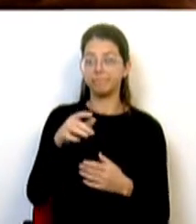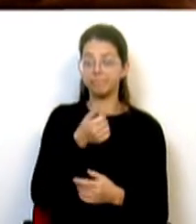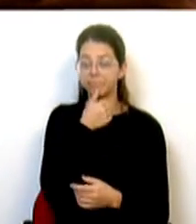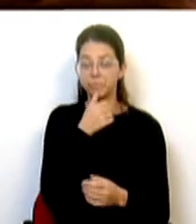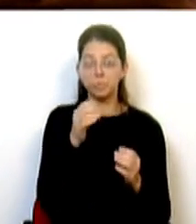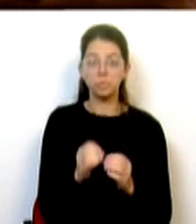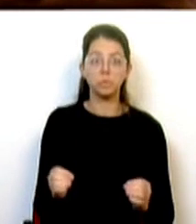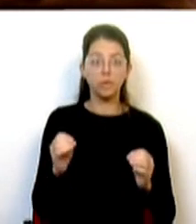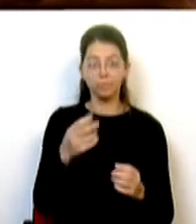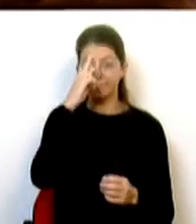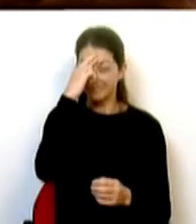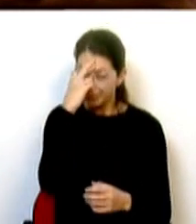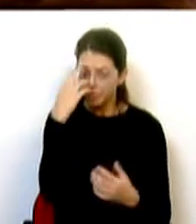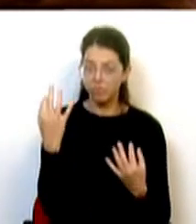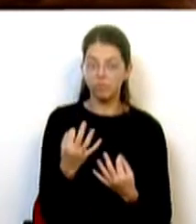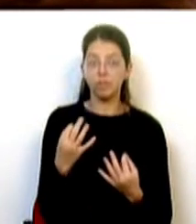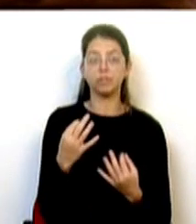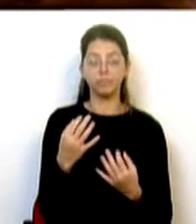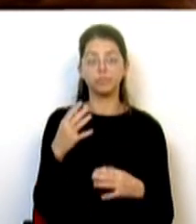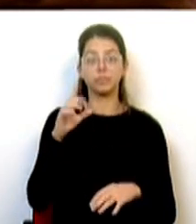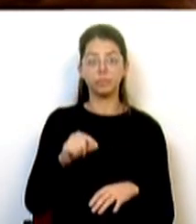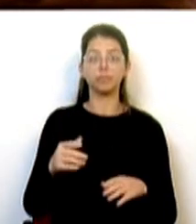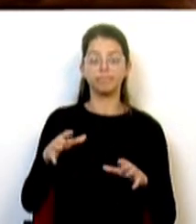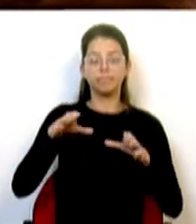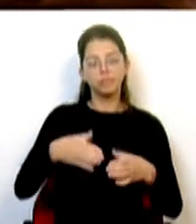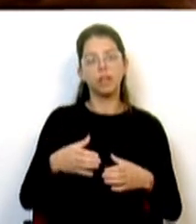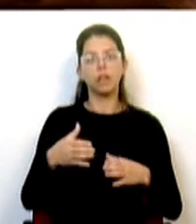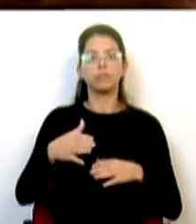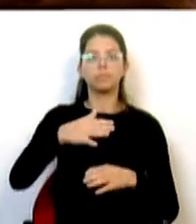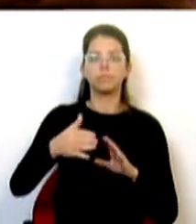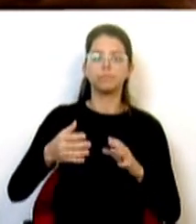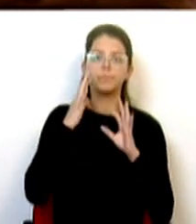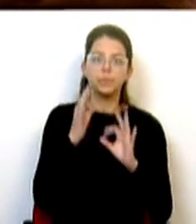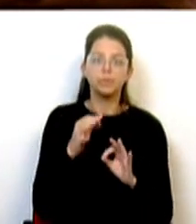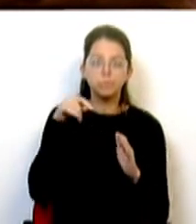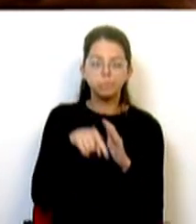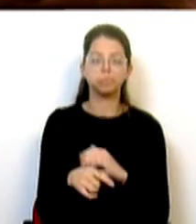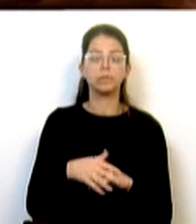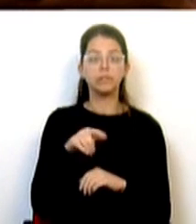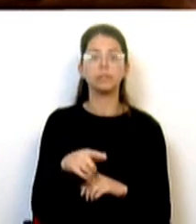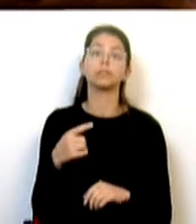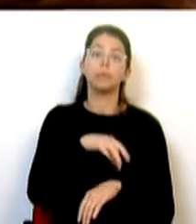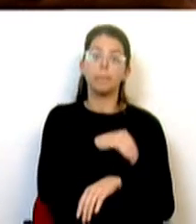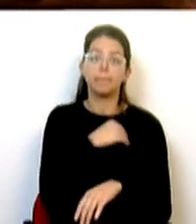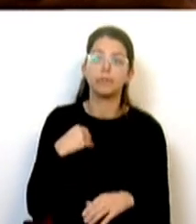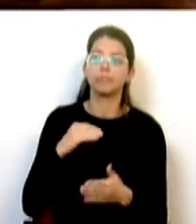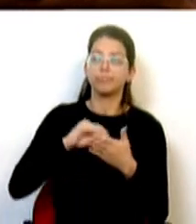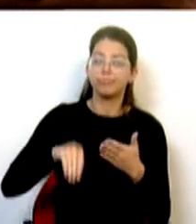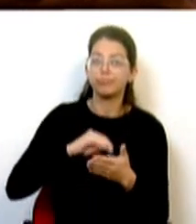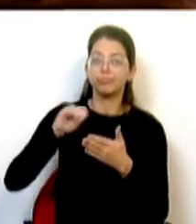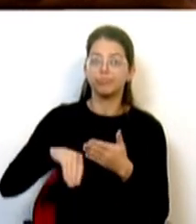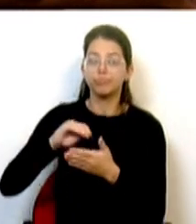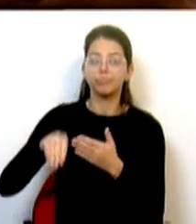apesar dos esforços para tal, de uma unidade de cuidados intensivos, o que tem dificultado a contratação de médicos e a abertura de novas